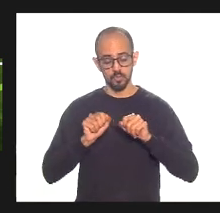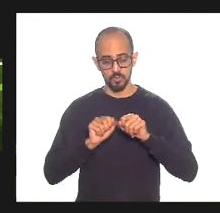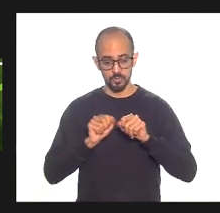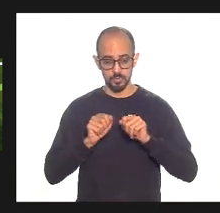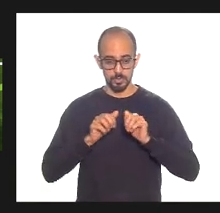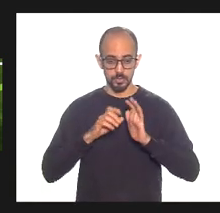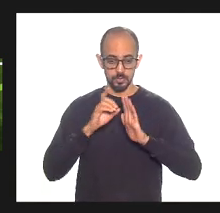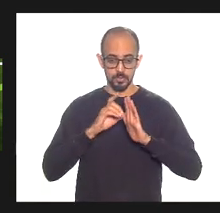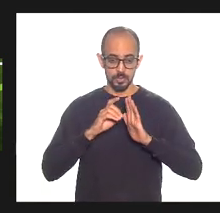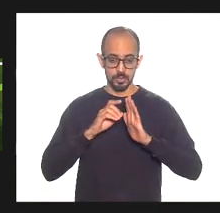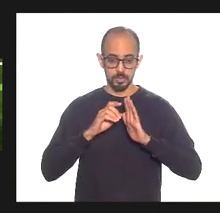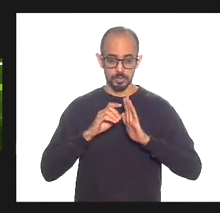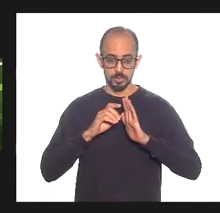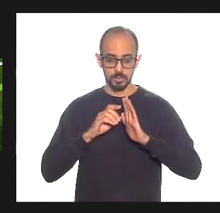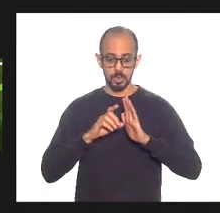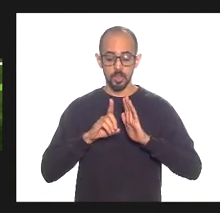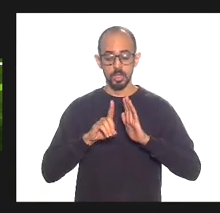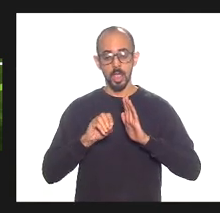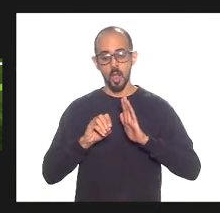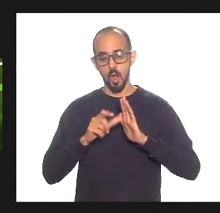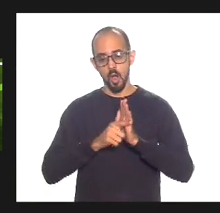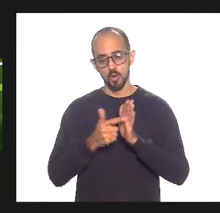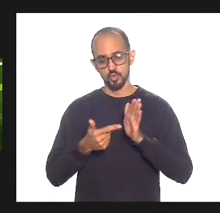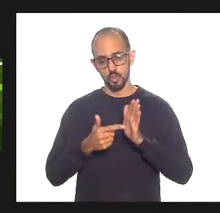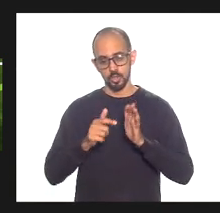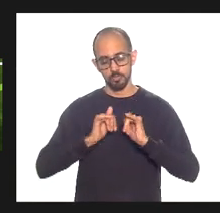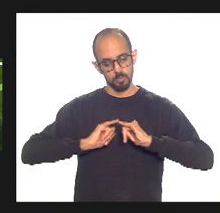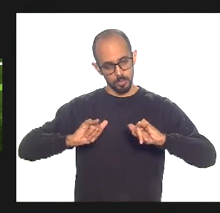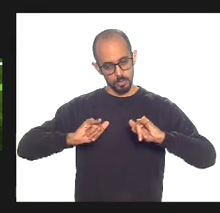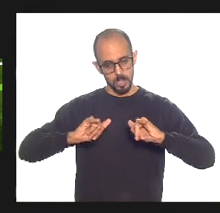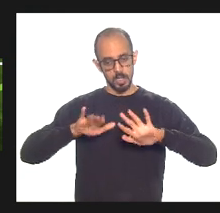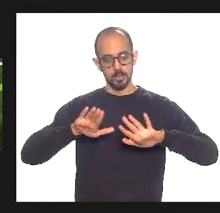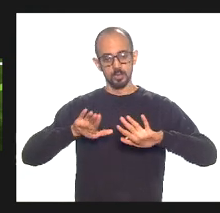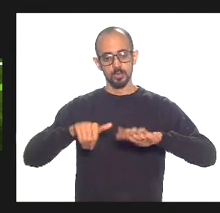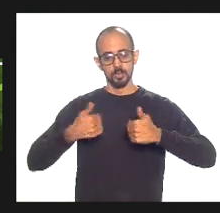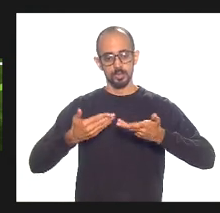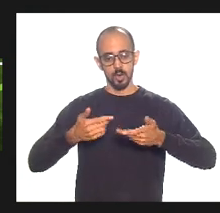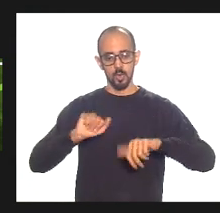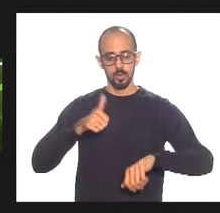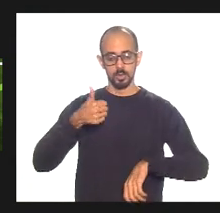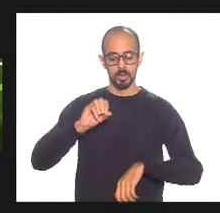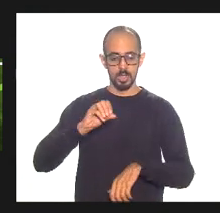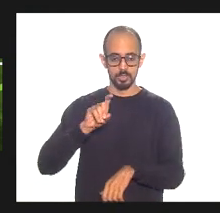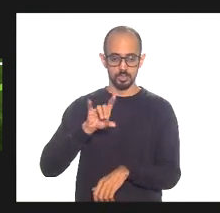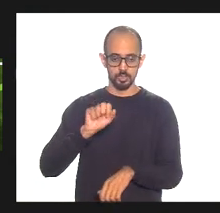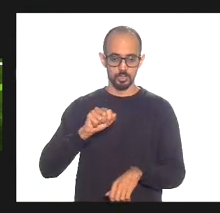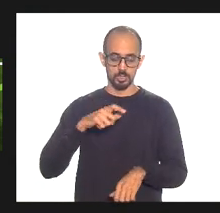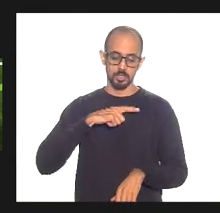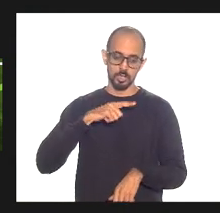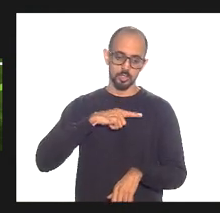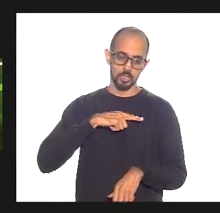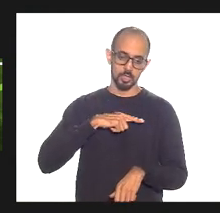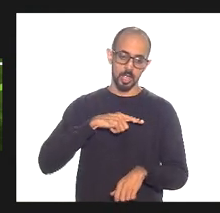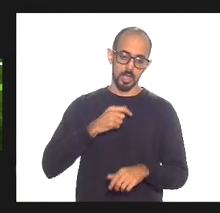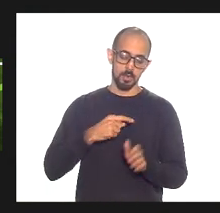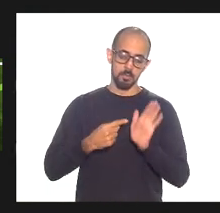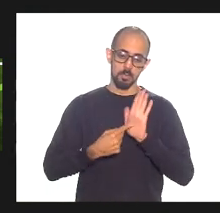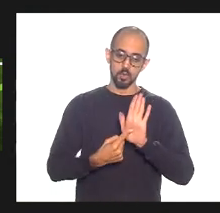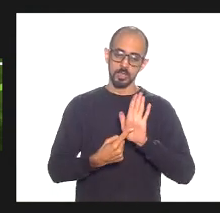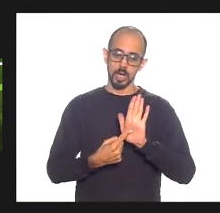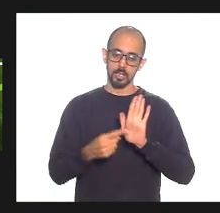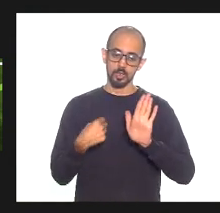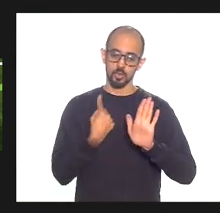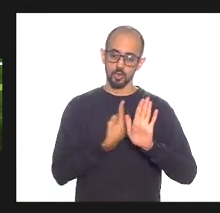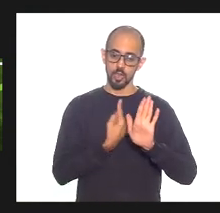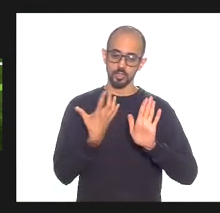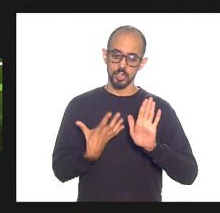publicado e no prazo de 10 dias o Rio de Janeiro apresenta a sua natural habilitação. Na verdade essa assinatura requer